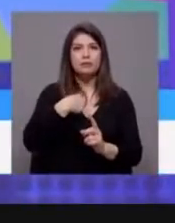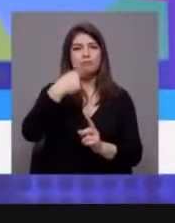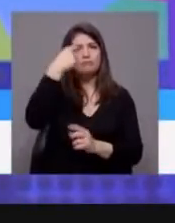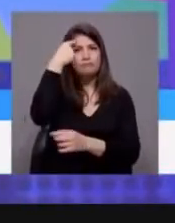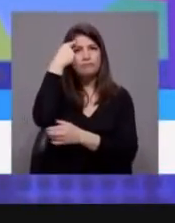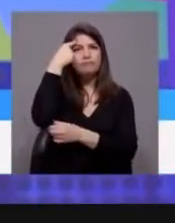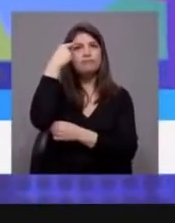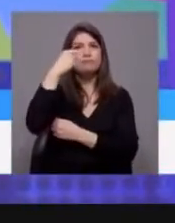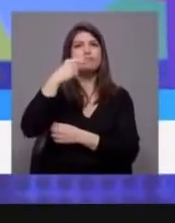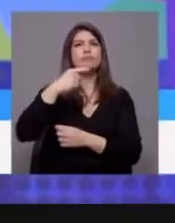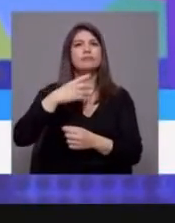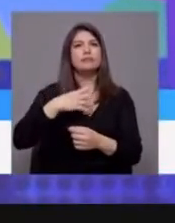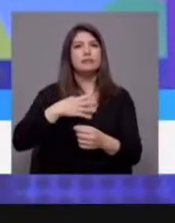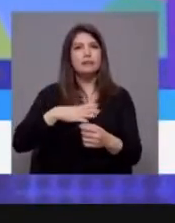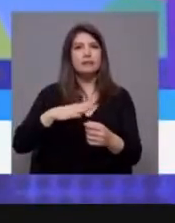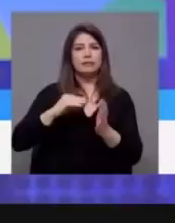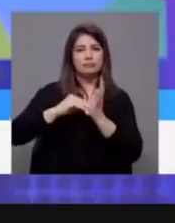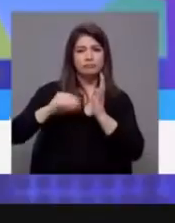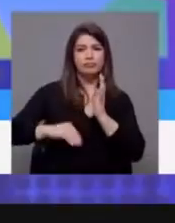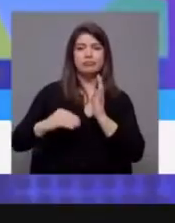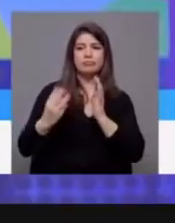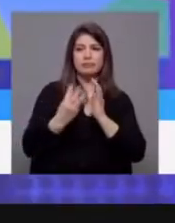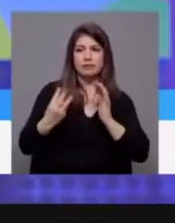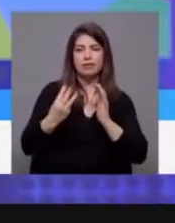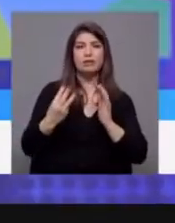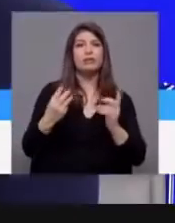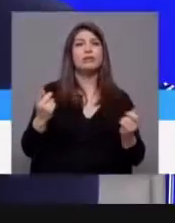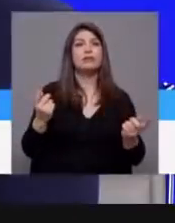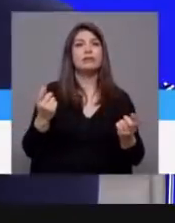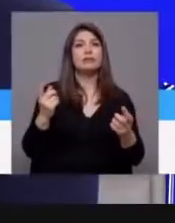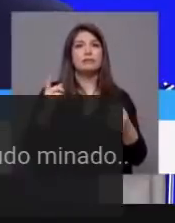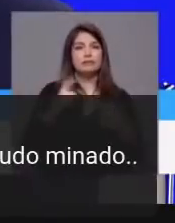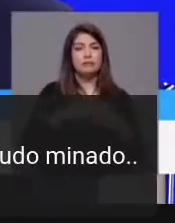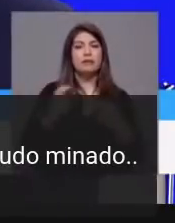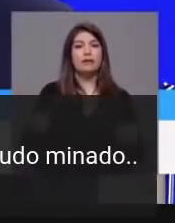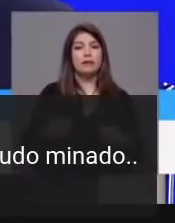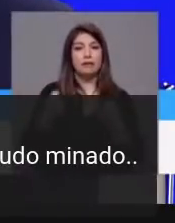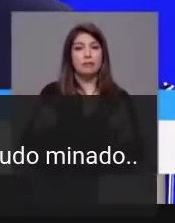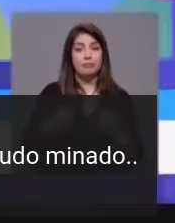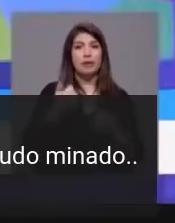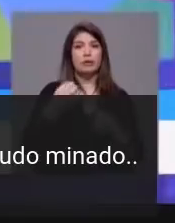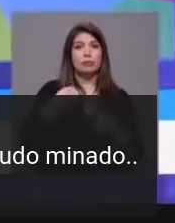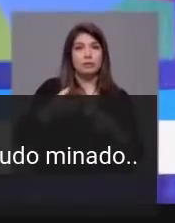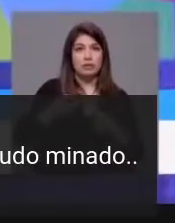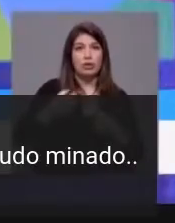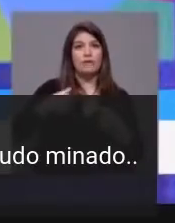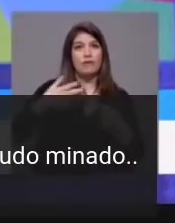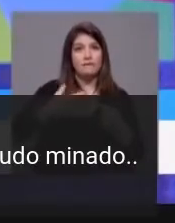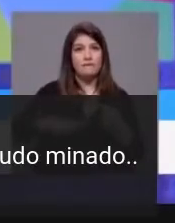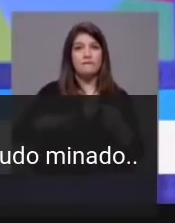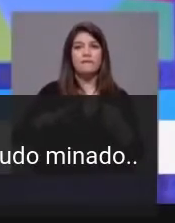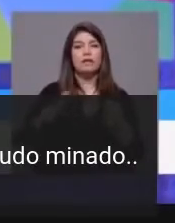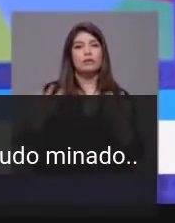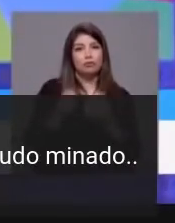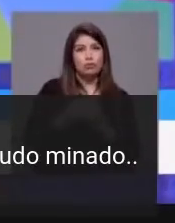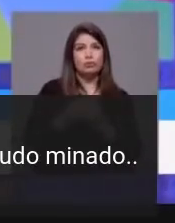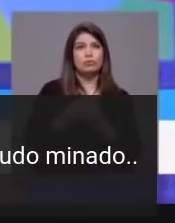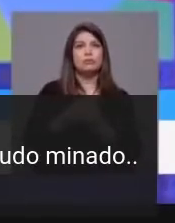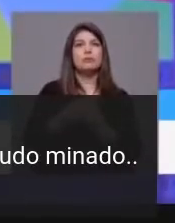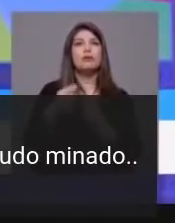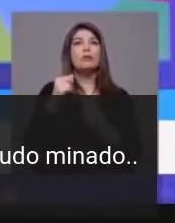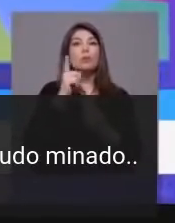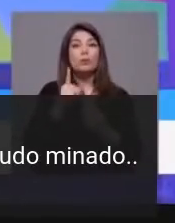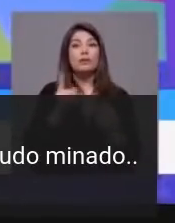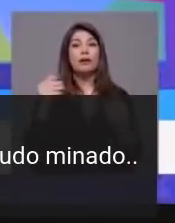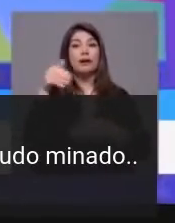da criação da geringonça. Eu fiz toda a campanha de 2019 a dizer que era para continuarmos a geringonça. Eu, na noite das eleições, disse, o que os